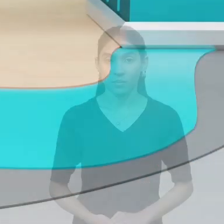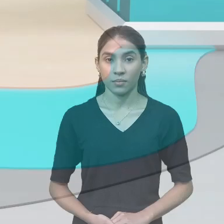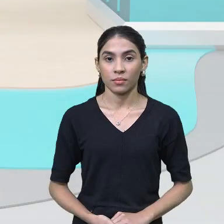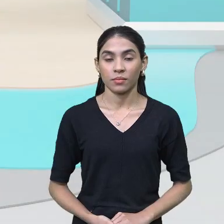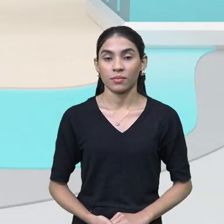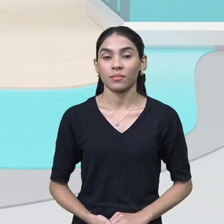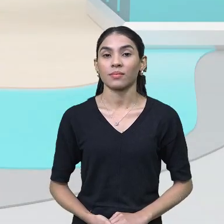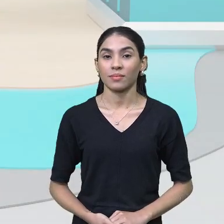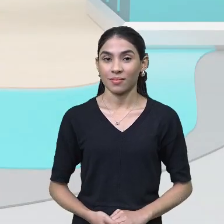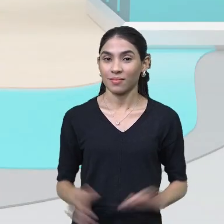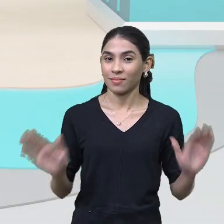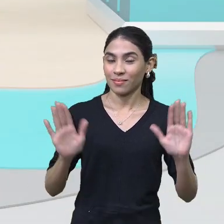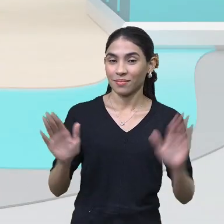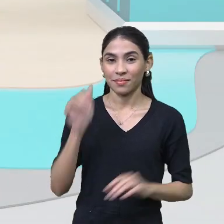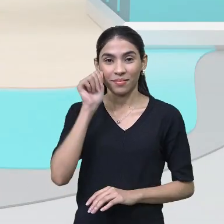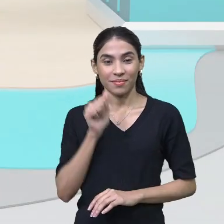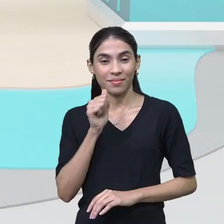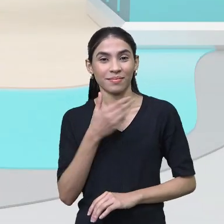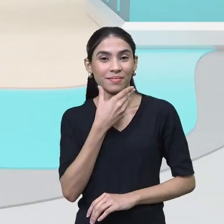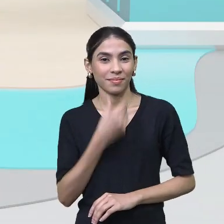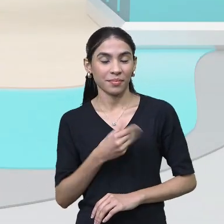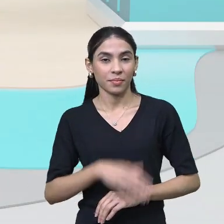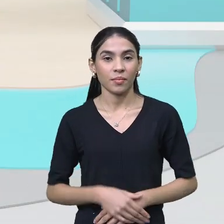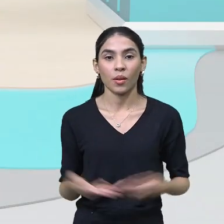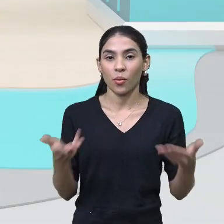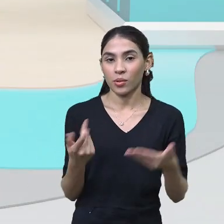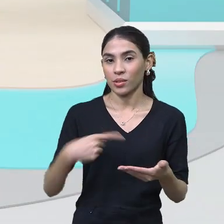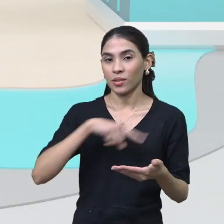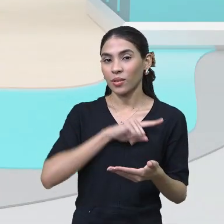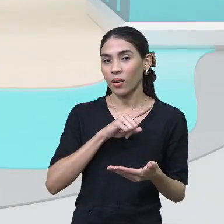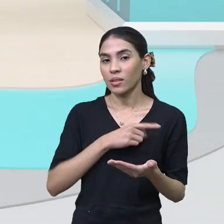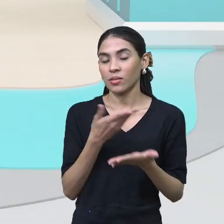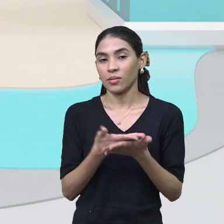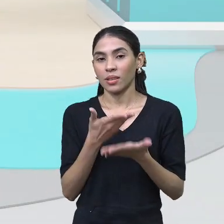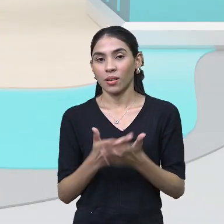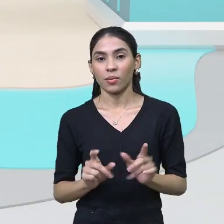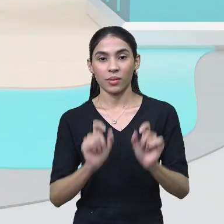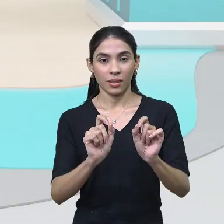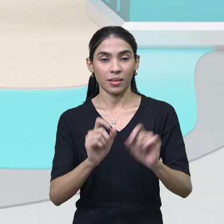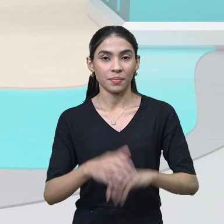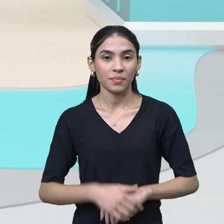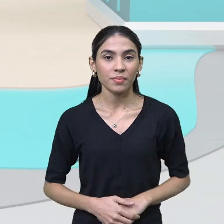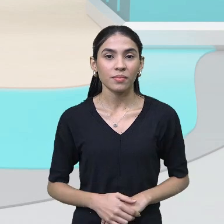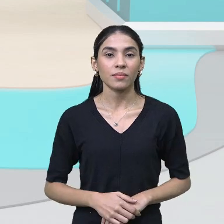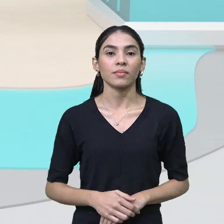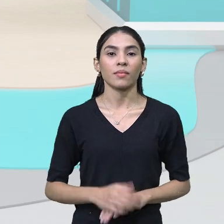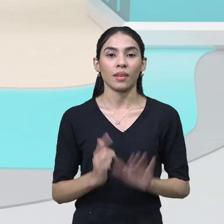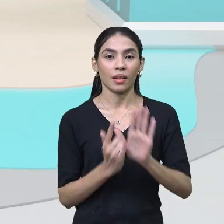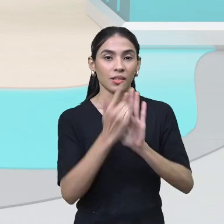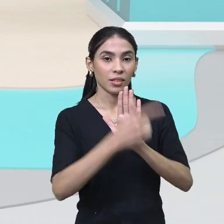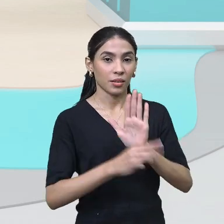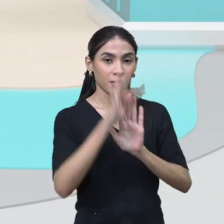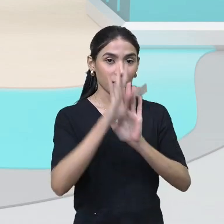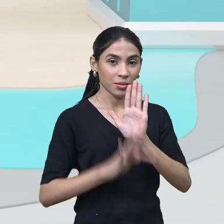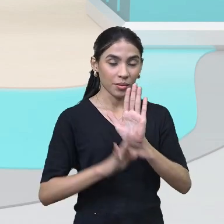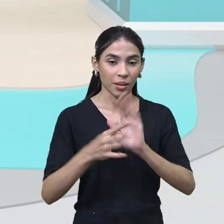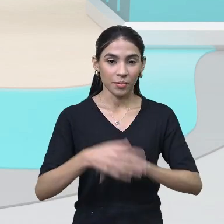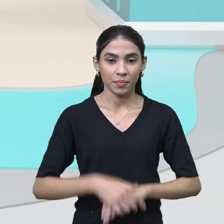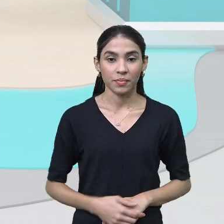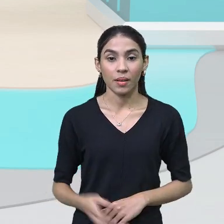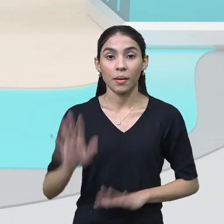Olá, meninos e meninas! Hoje vamos trabalhar mais um pouquinho sobre os gêneros textuais.